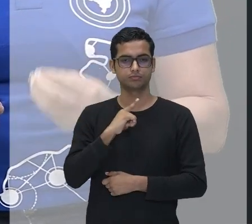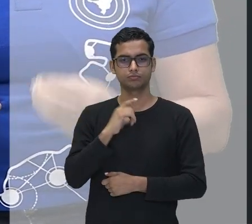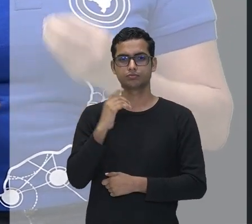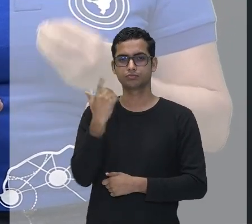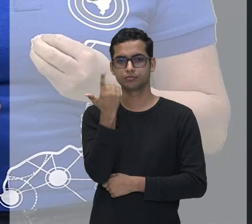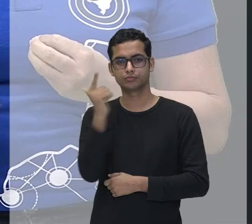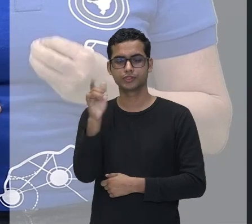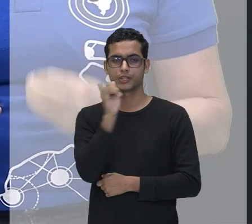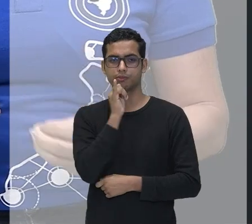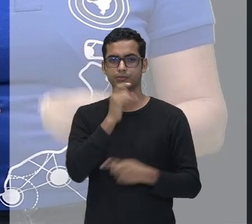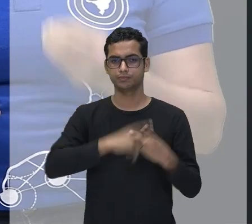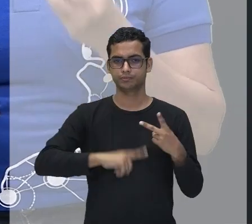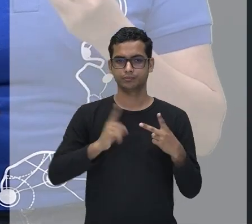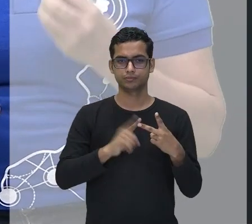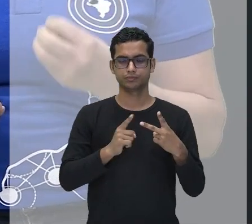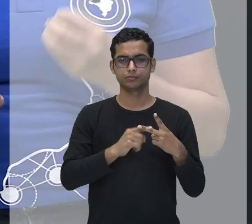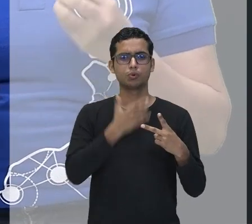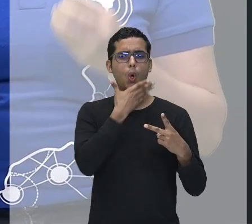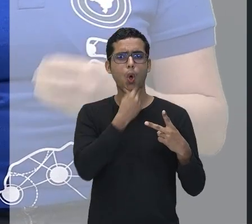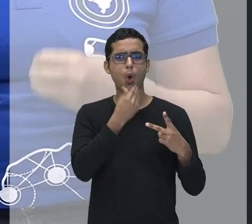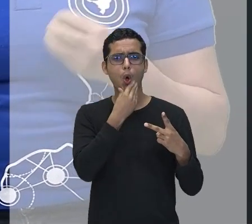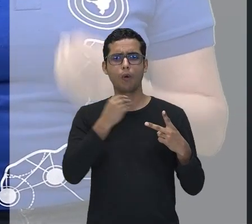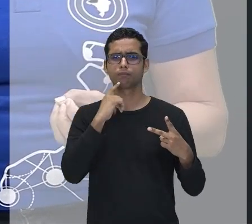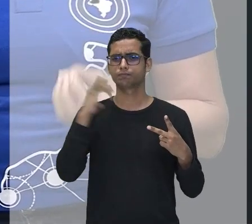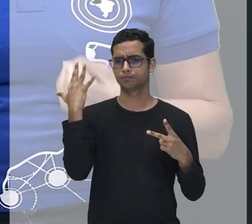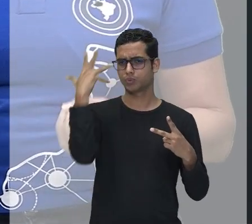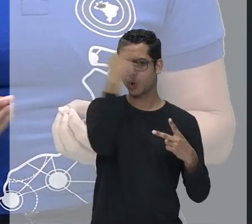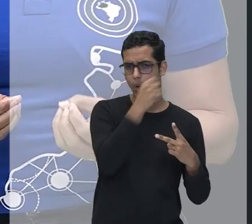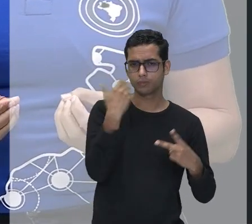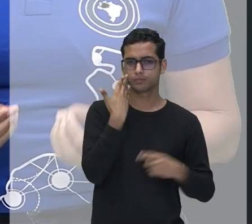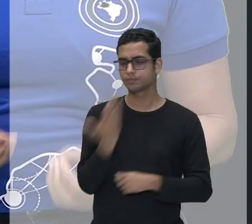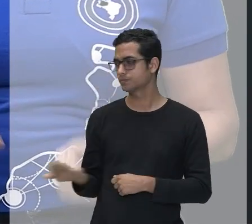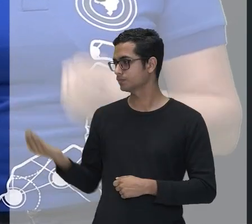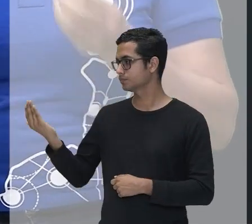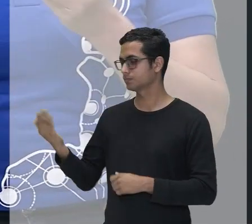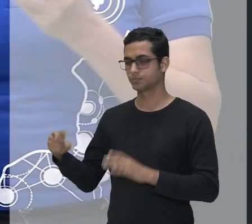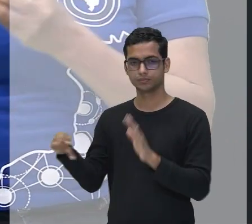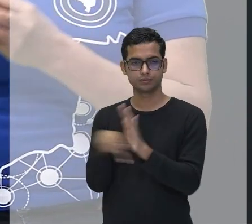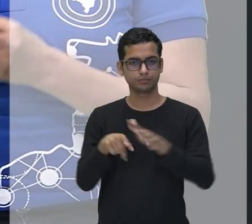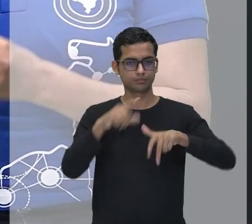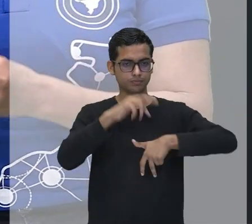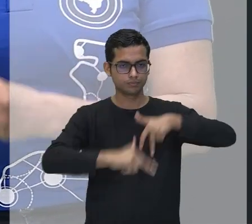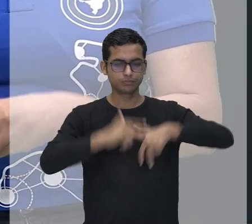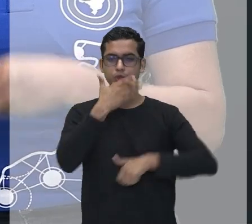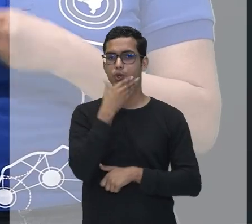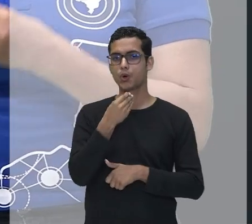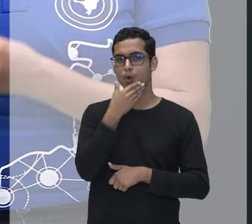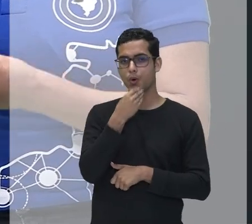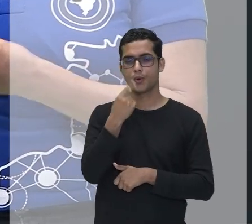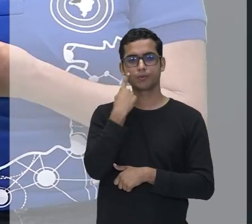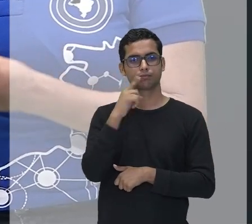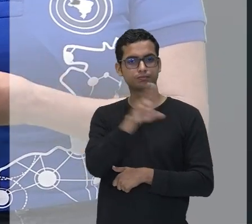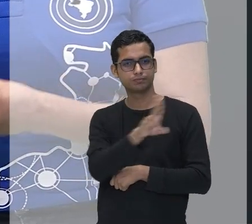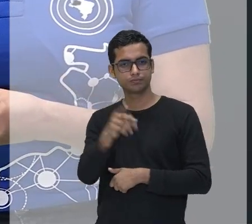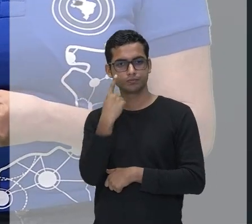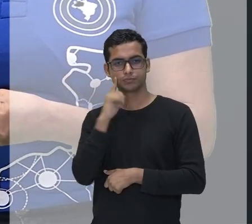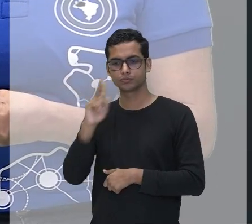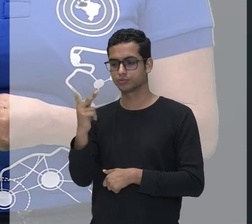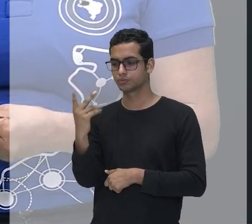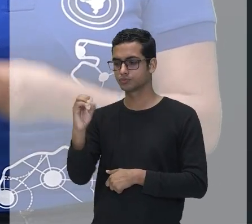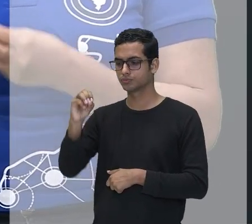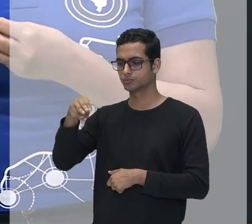Homem, é o nome, está no masculino singular. O nome, que vai acompanhar aqui o